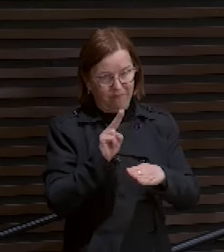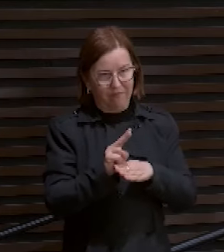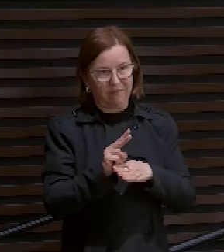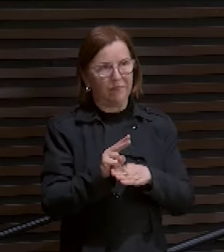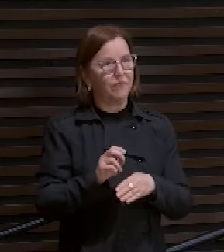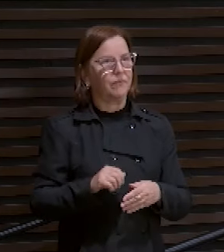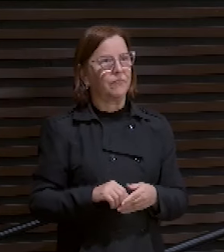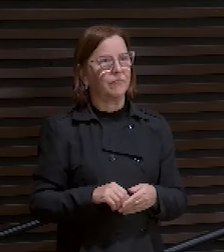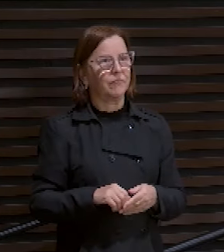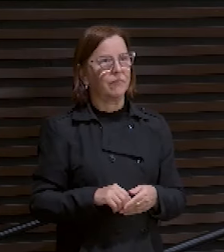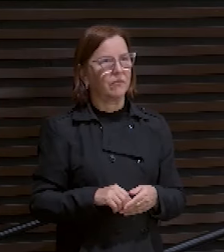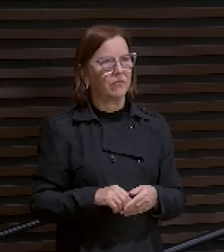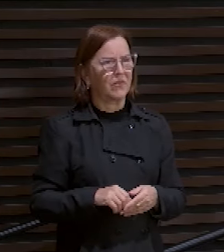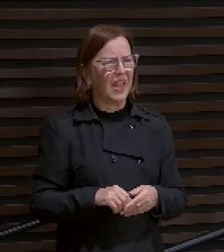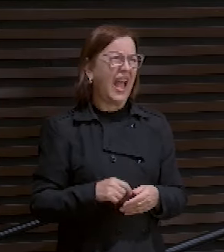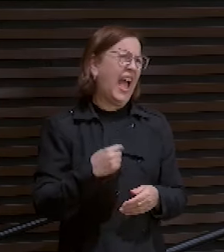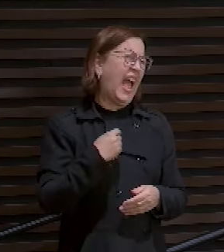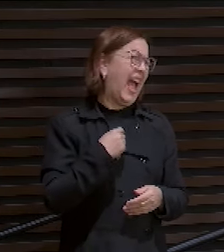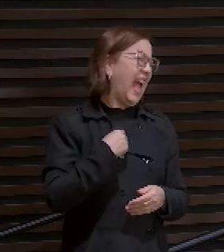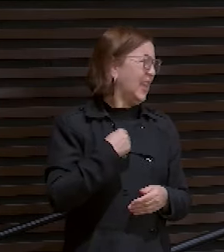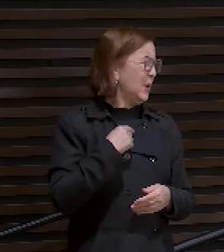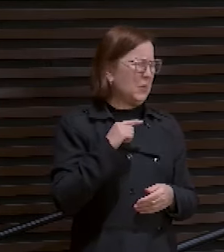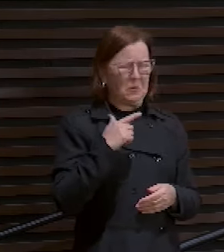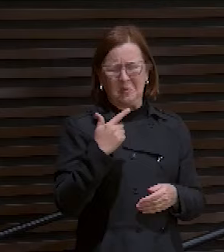Eu não passo por isso não, pastor Maurício.